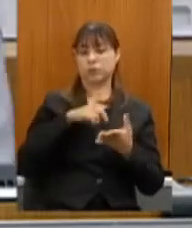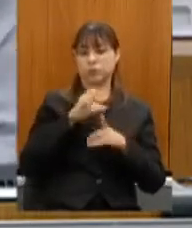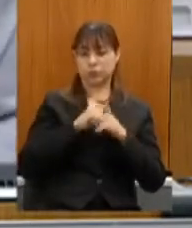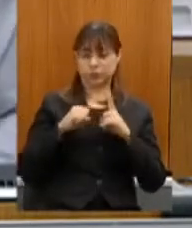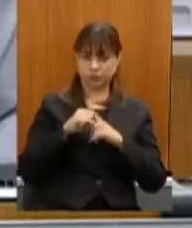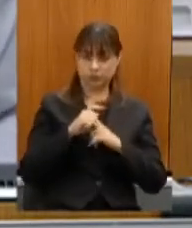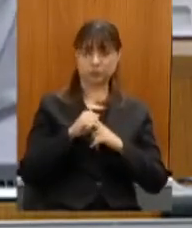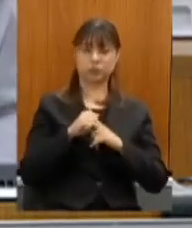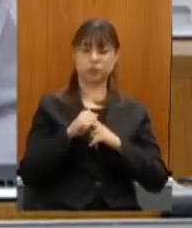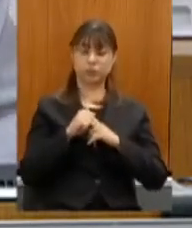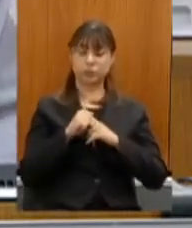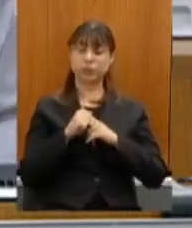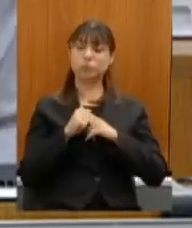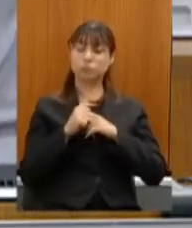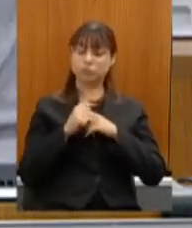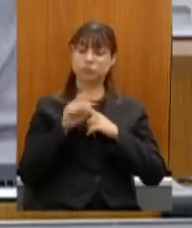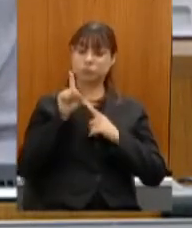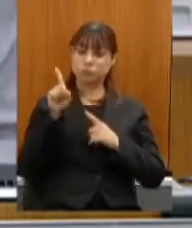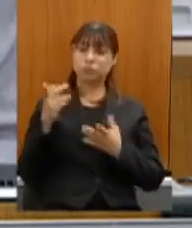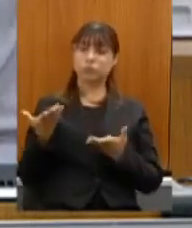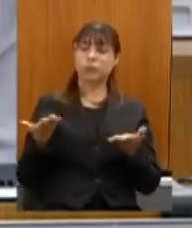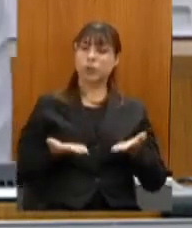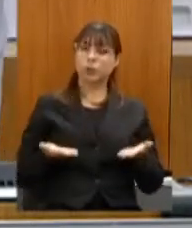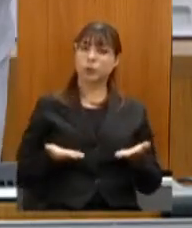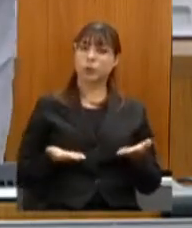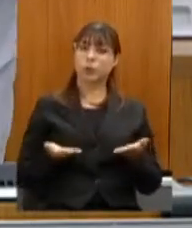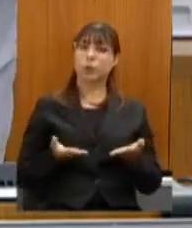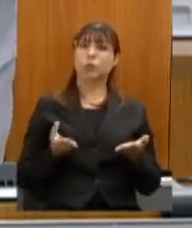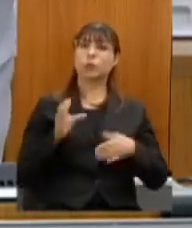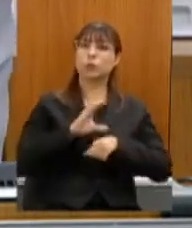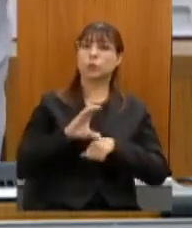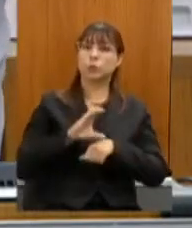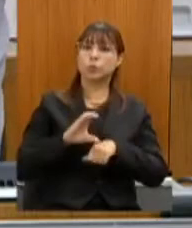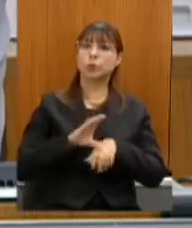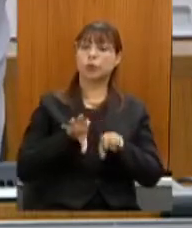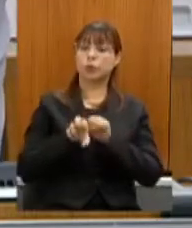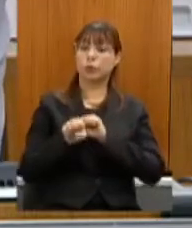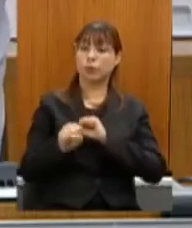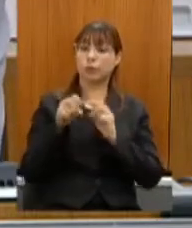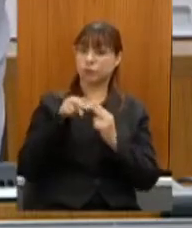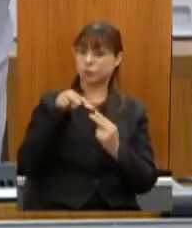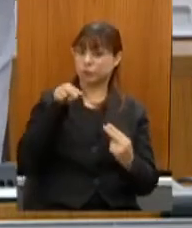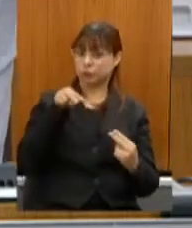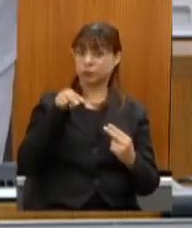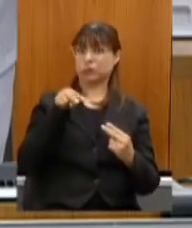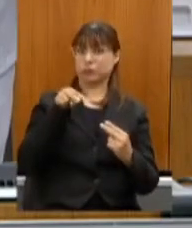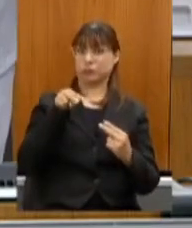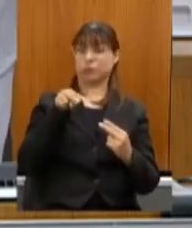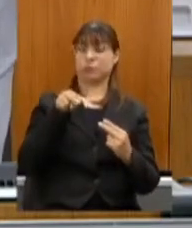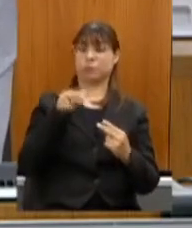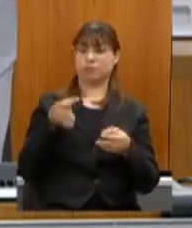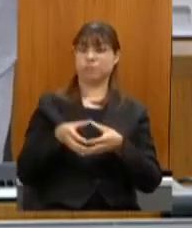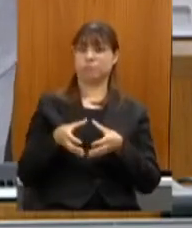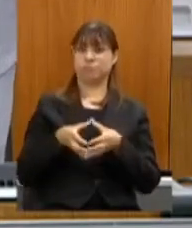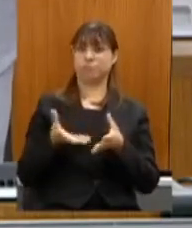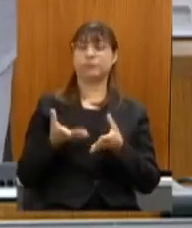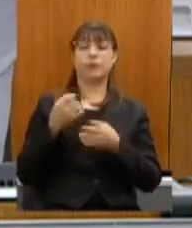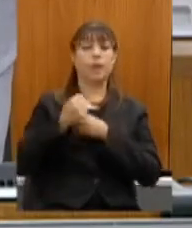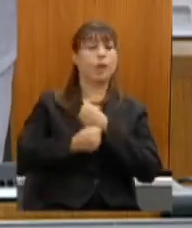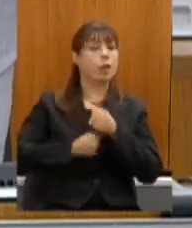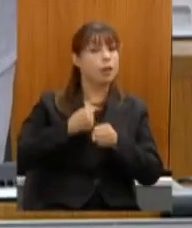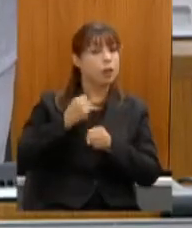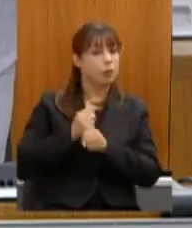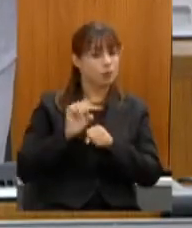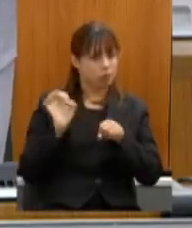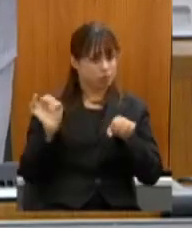orquestras e eles estão agora dando curso e formação online para as bandas ano que vem passando a